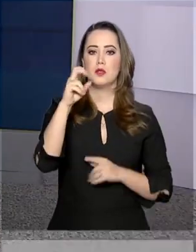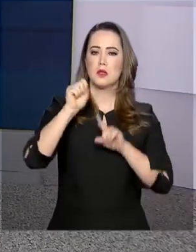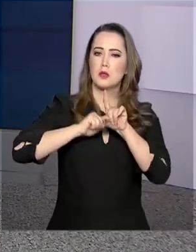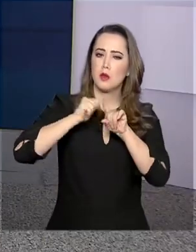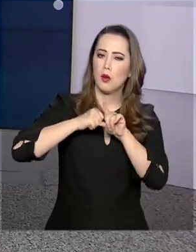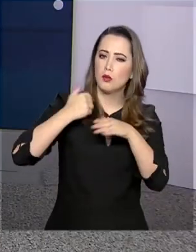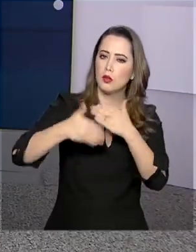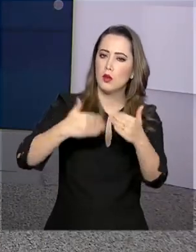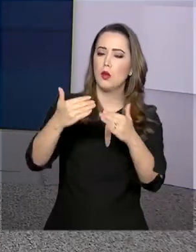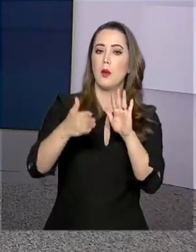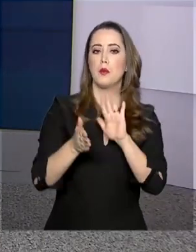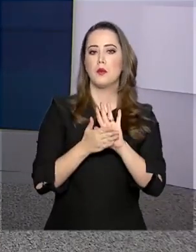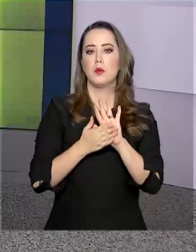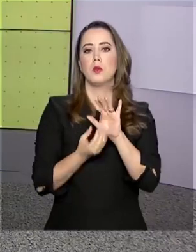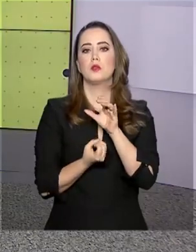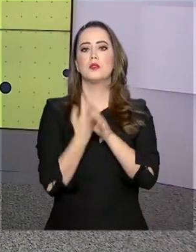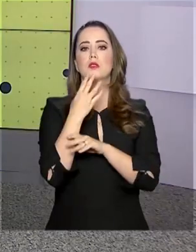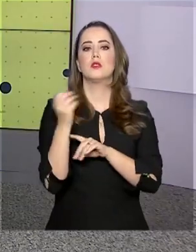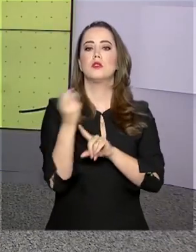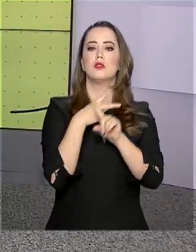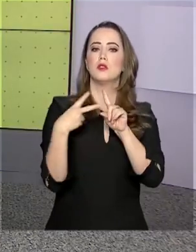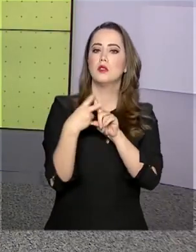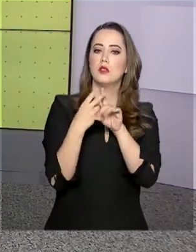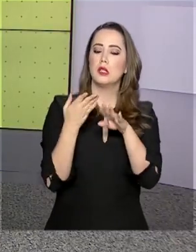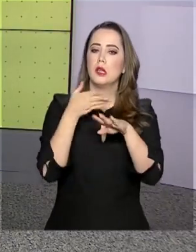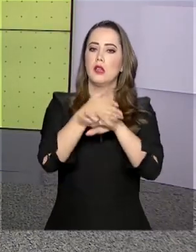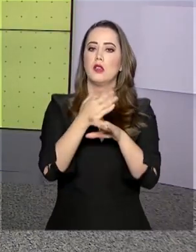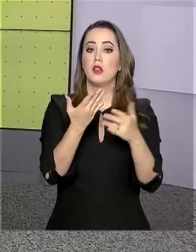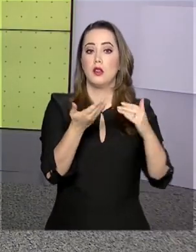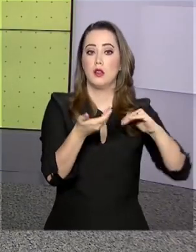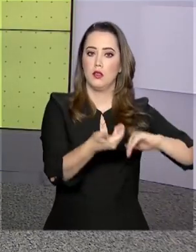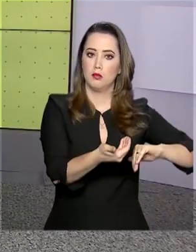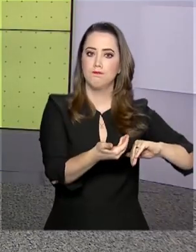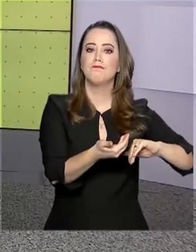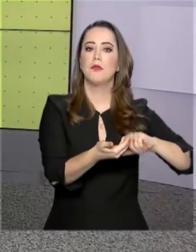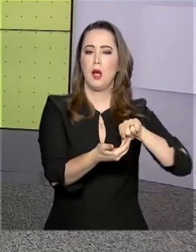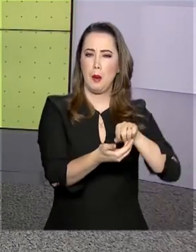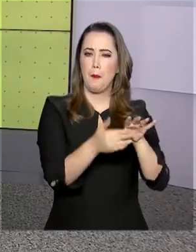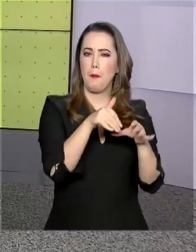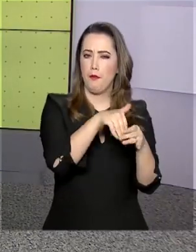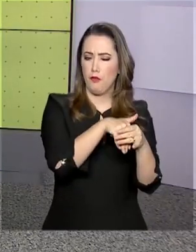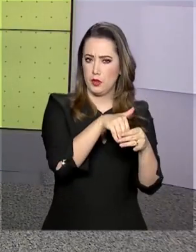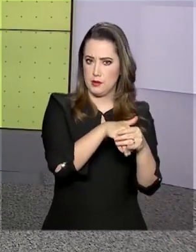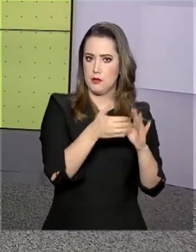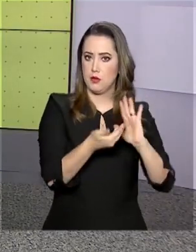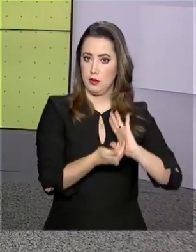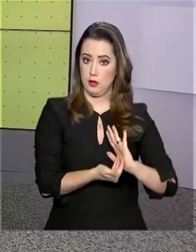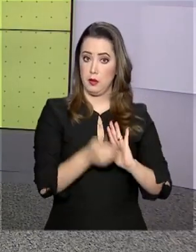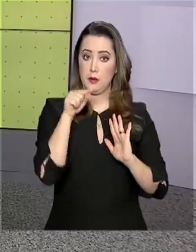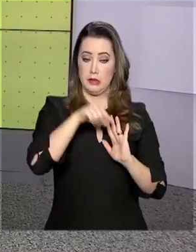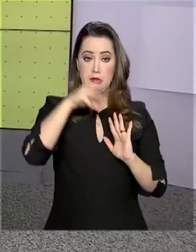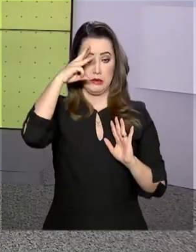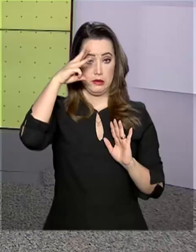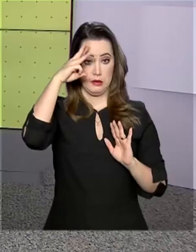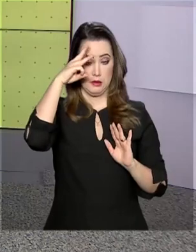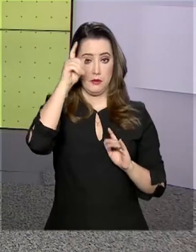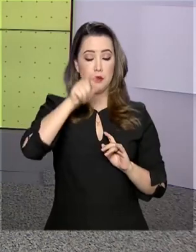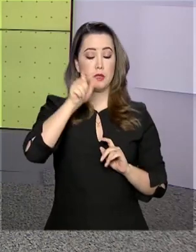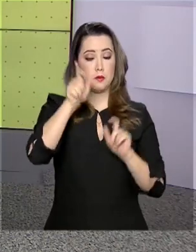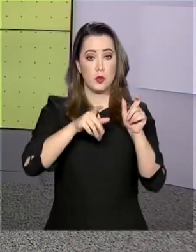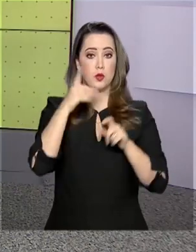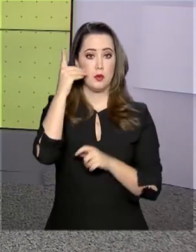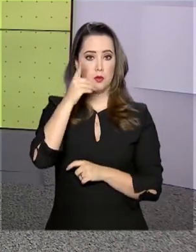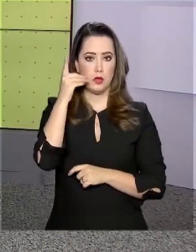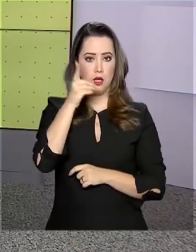tramitação, a proposta que cria a nova Previdência entra na pauta do plenário da Câmara. A partir desta terça-feira, os deputados terão